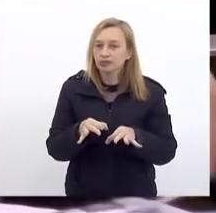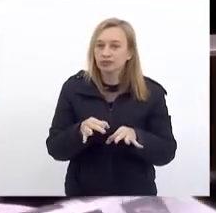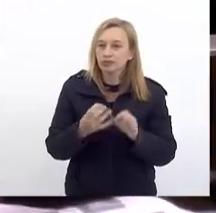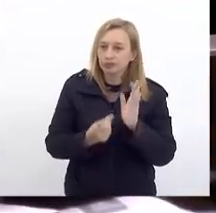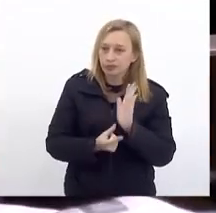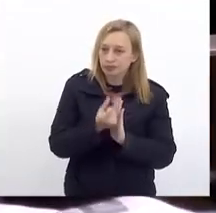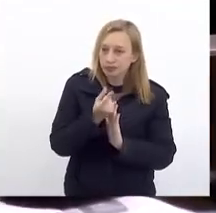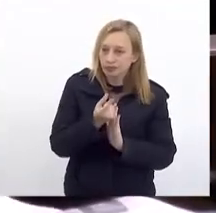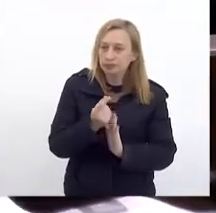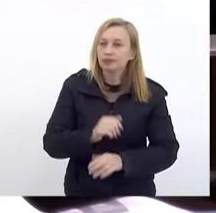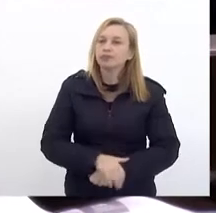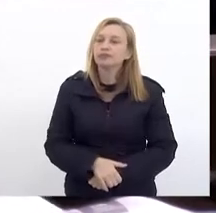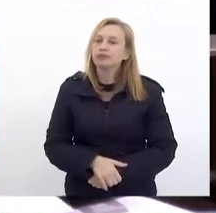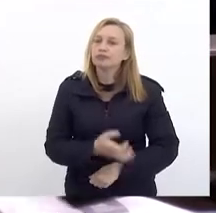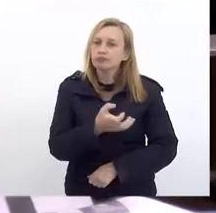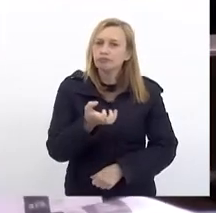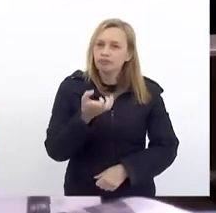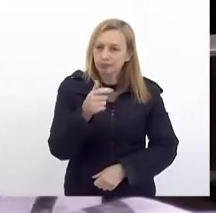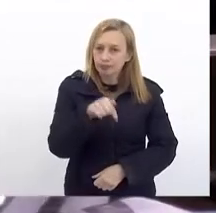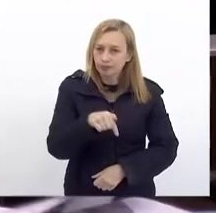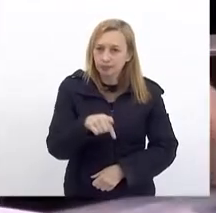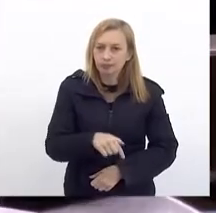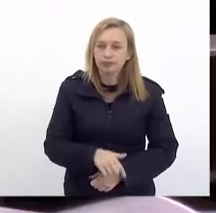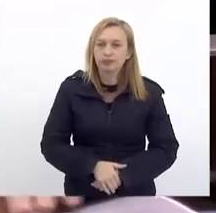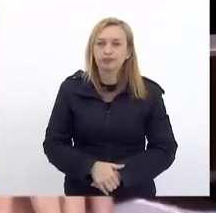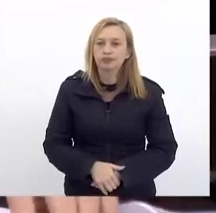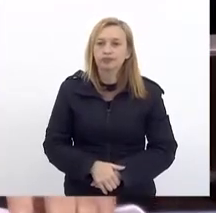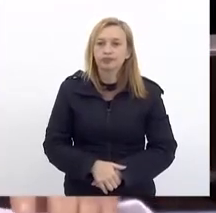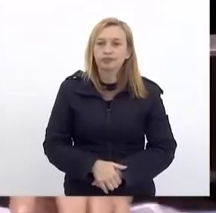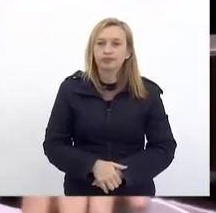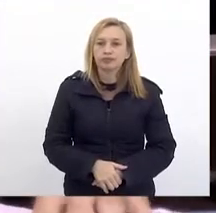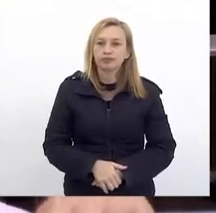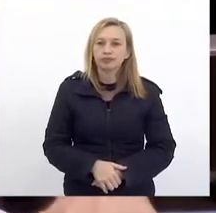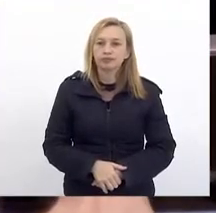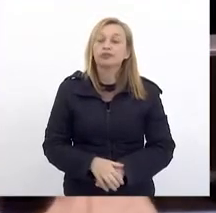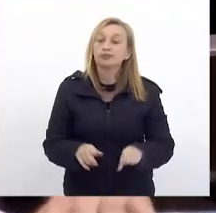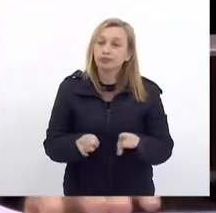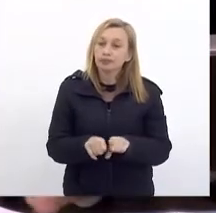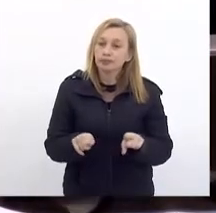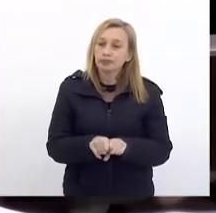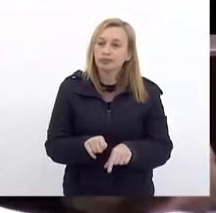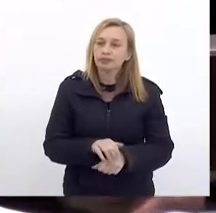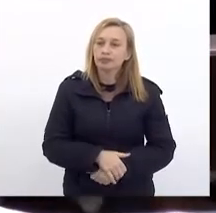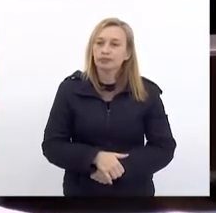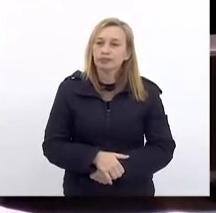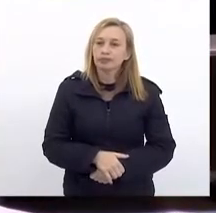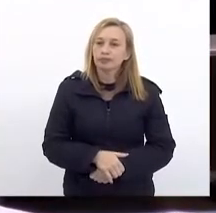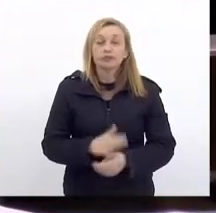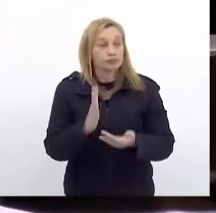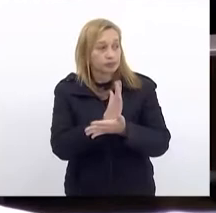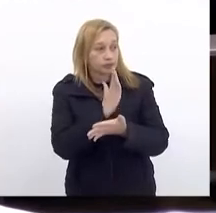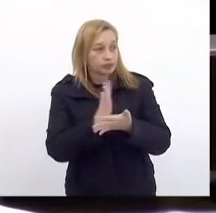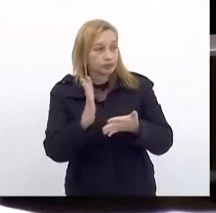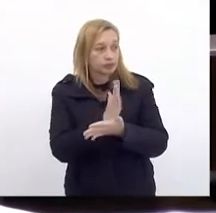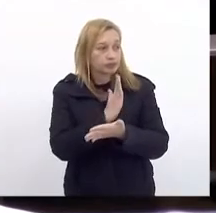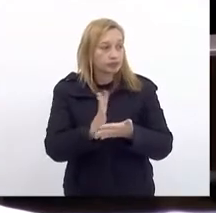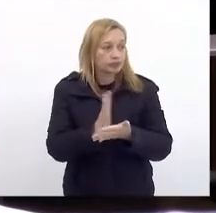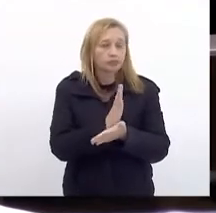Mas eu queria Aqui Fazer também Algumas questões